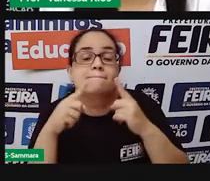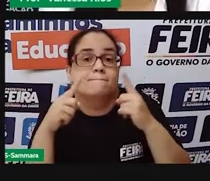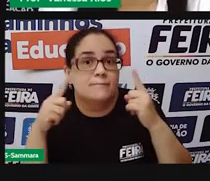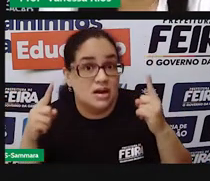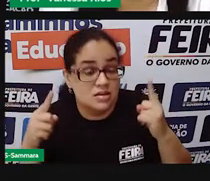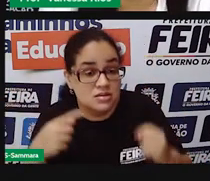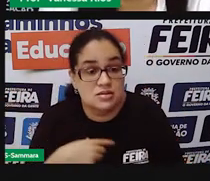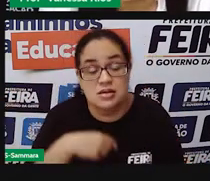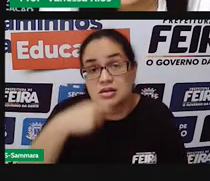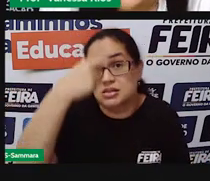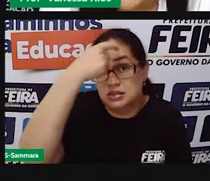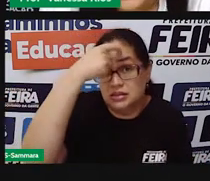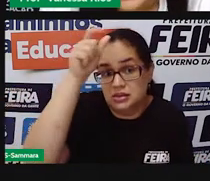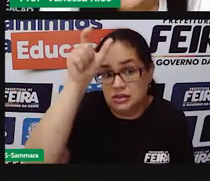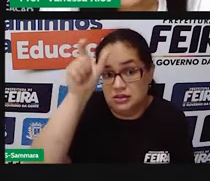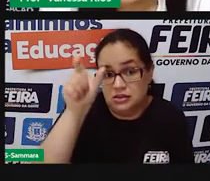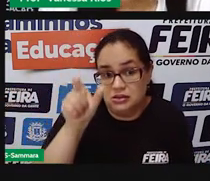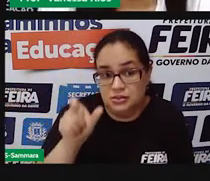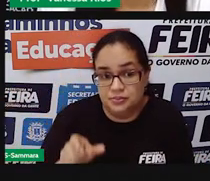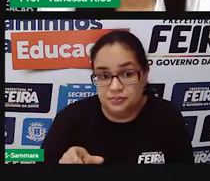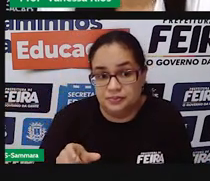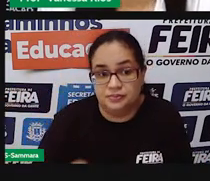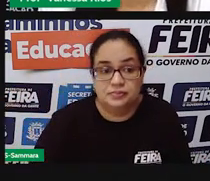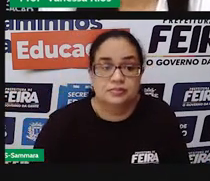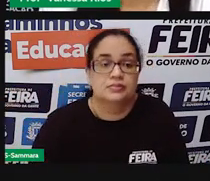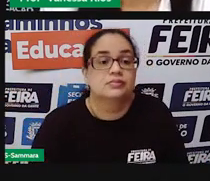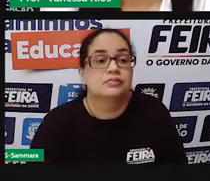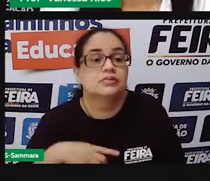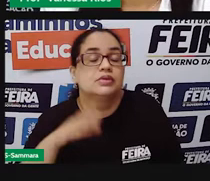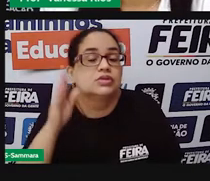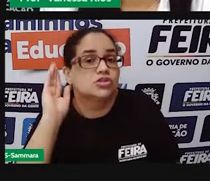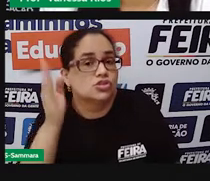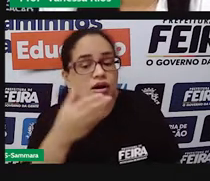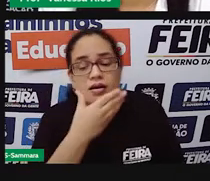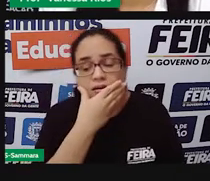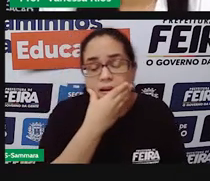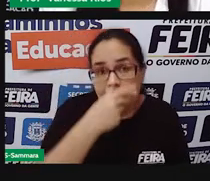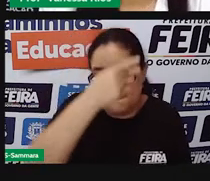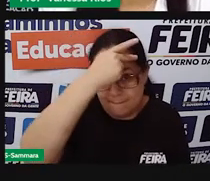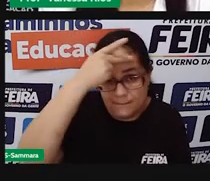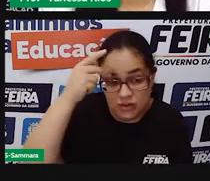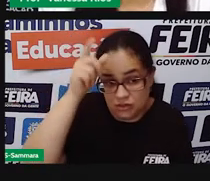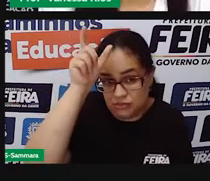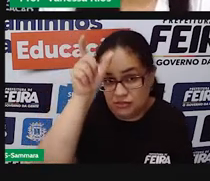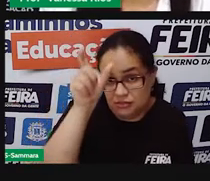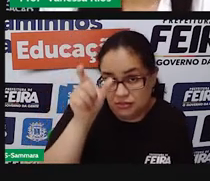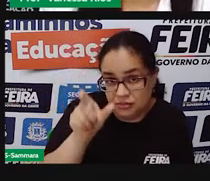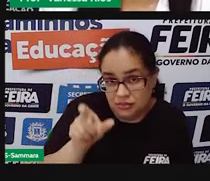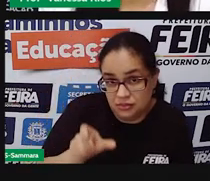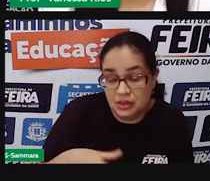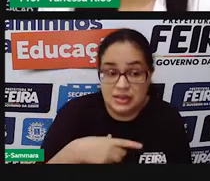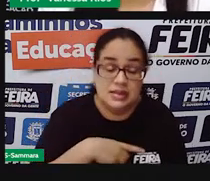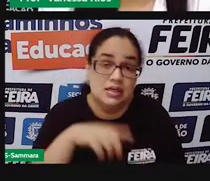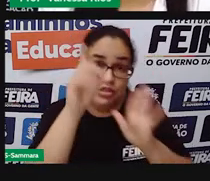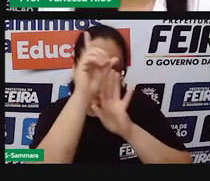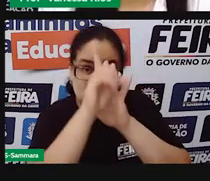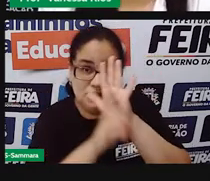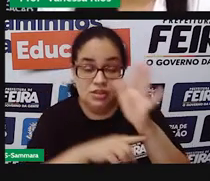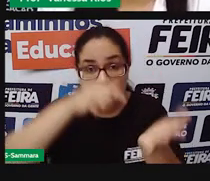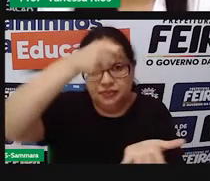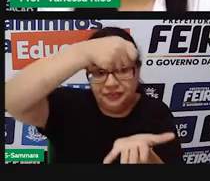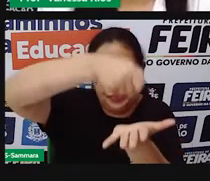cidadania não é algo simples. Já que o cidadão é algo, é alguém que tem direitos e que tem